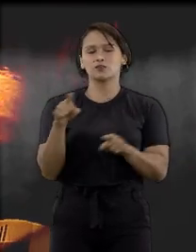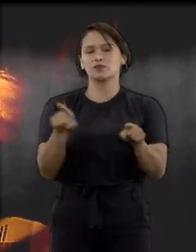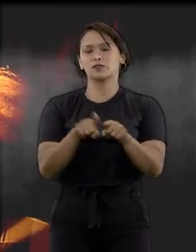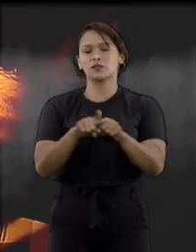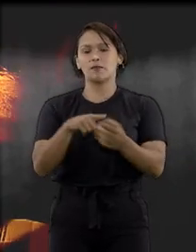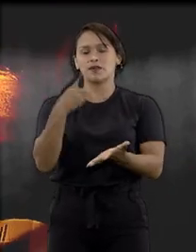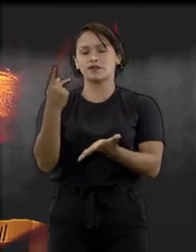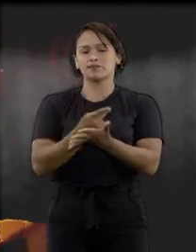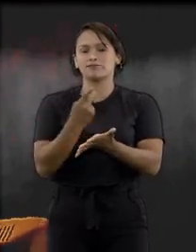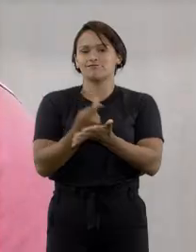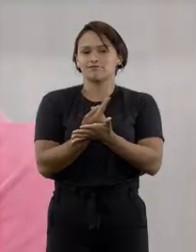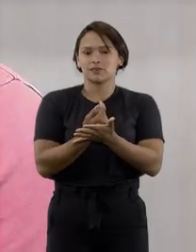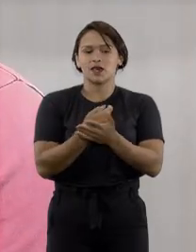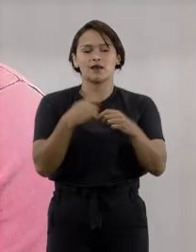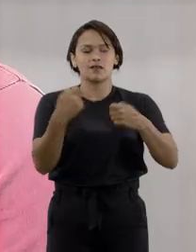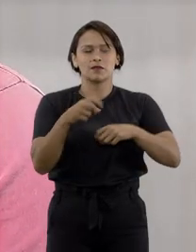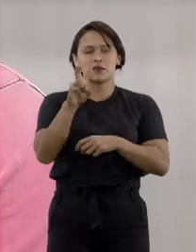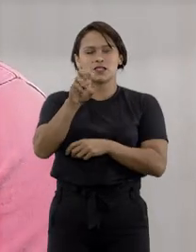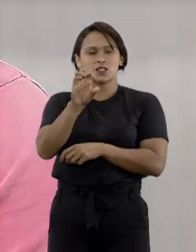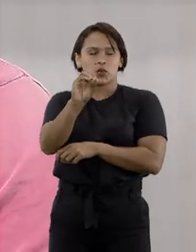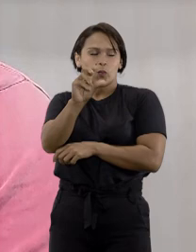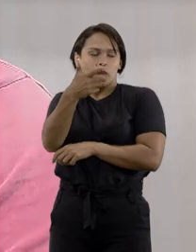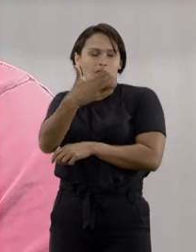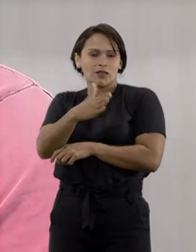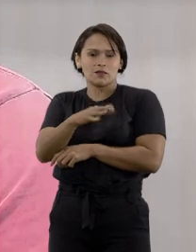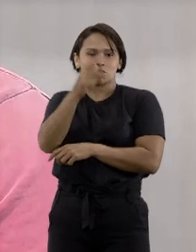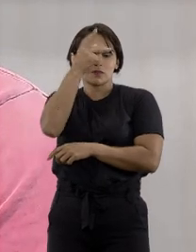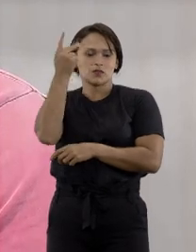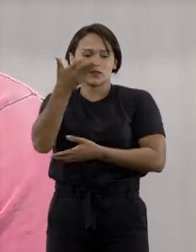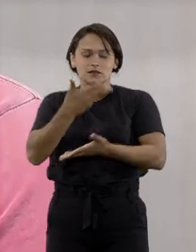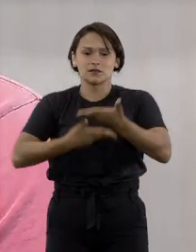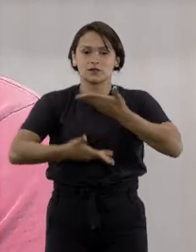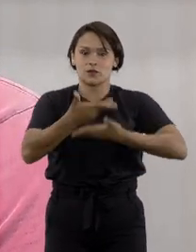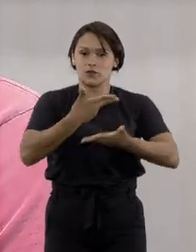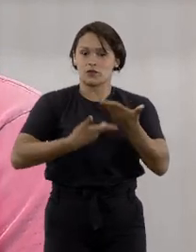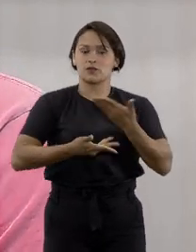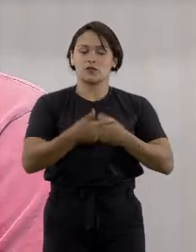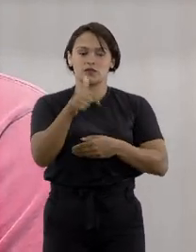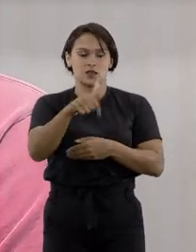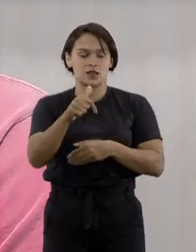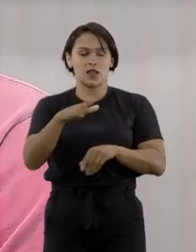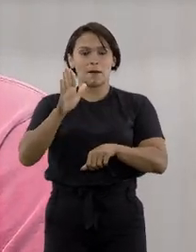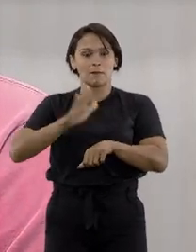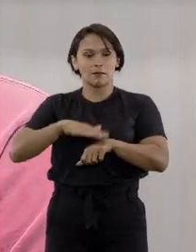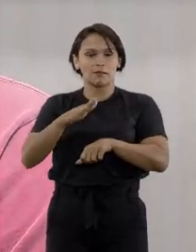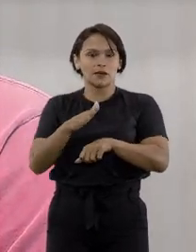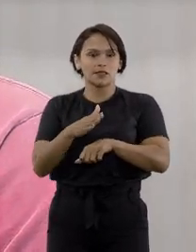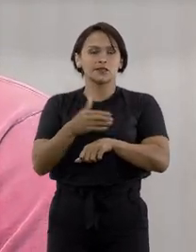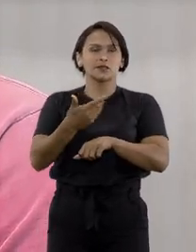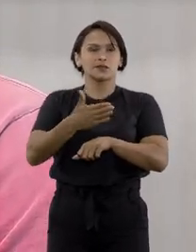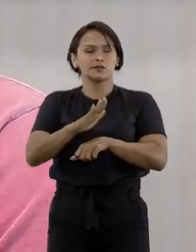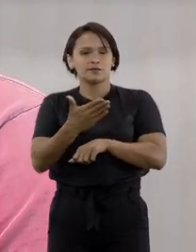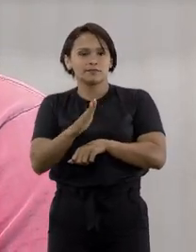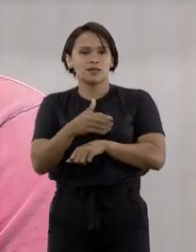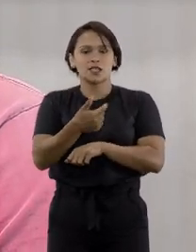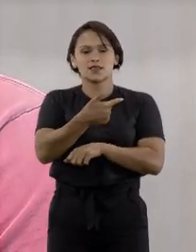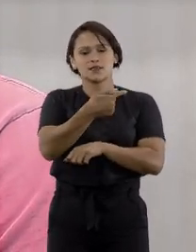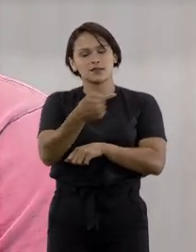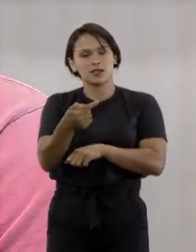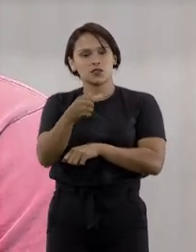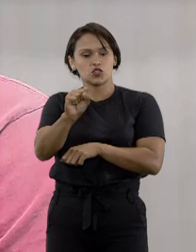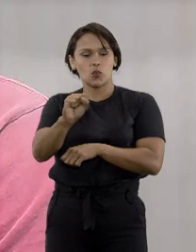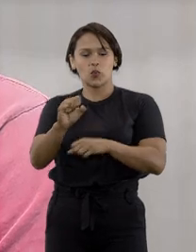podia tomar nenhuma decisão errada. A gente tinha mais ou menos 50 servidores da casa envolvidos aqui. A gente tinha mais de, talvez,